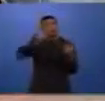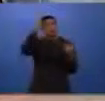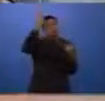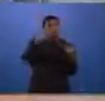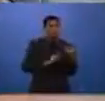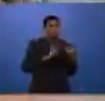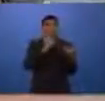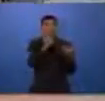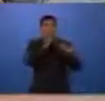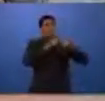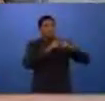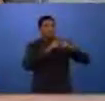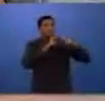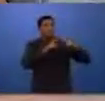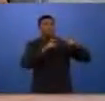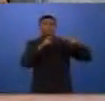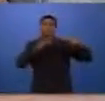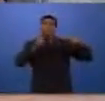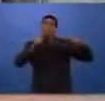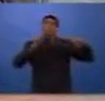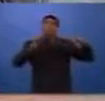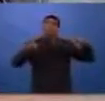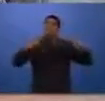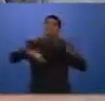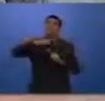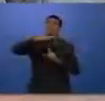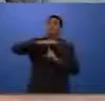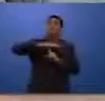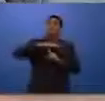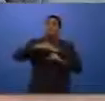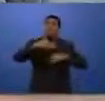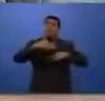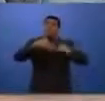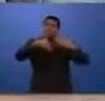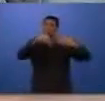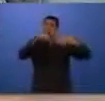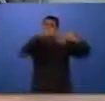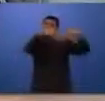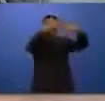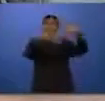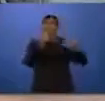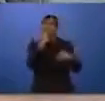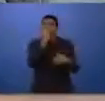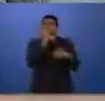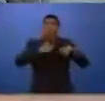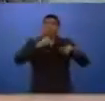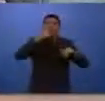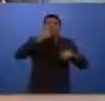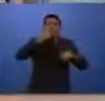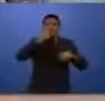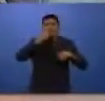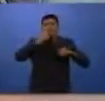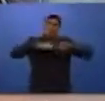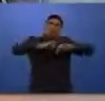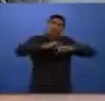números todos, esse serviço todo, sejam ampliados e isso no Paraná não é diferente. Então, nós caminhamos a recepção, efetivamente, de